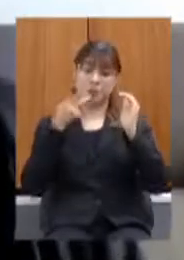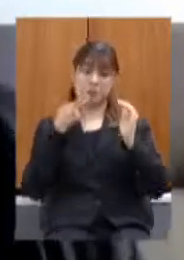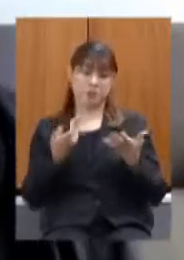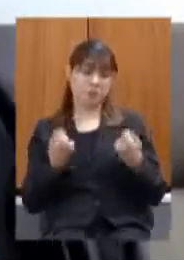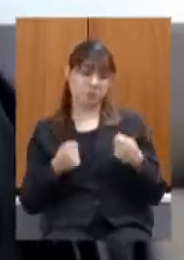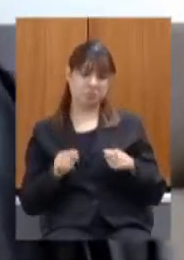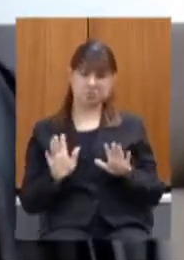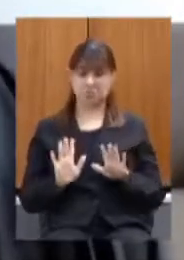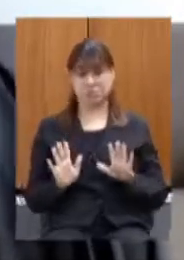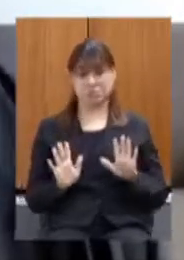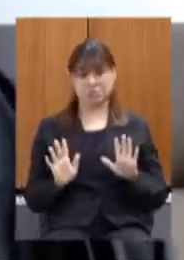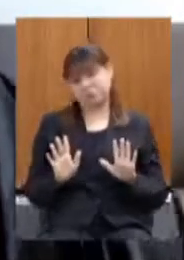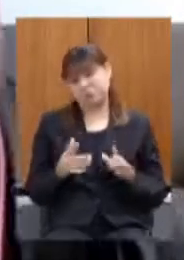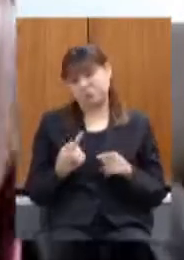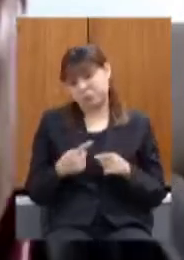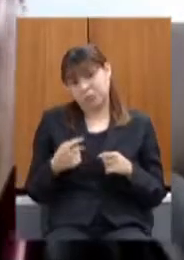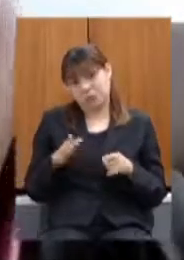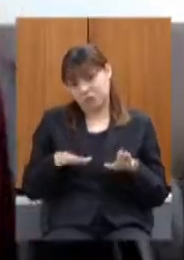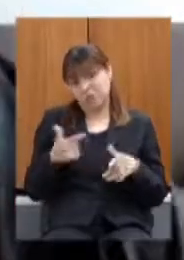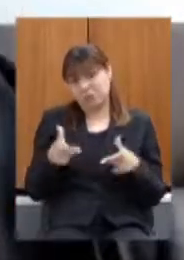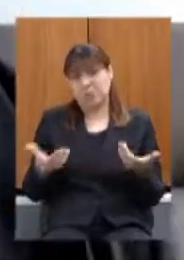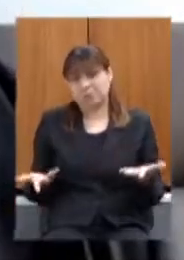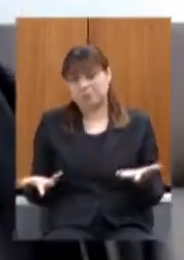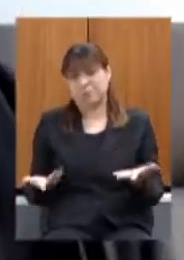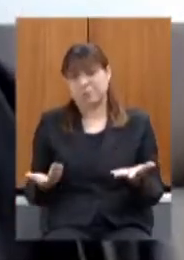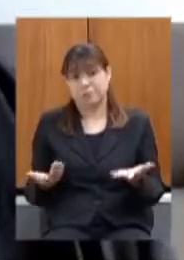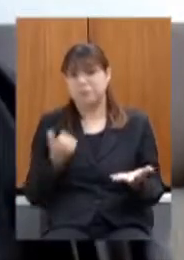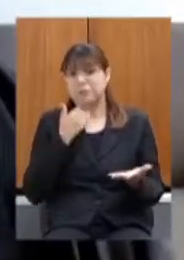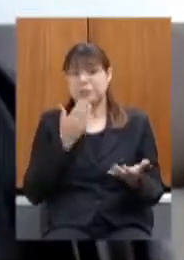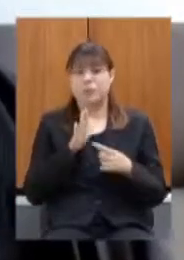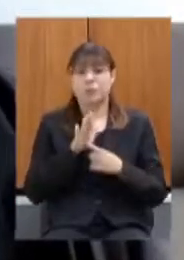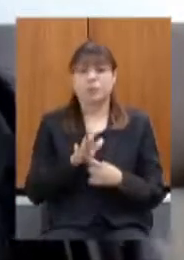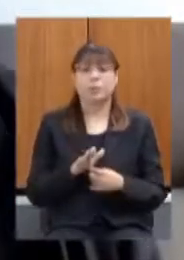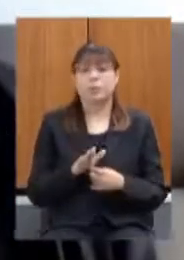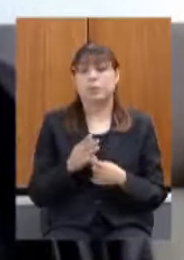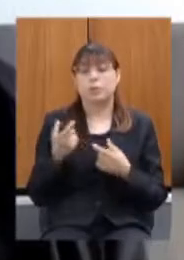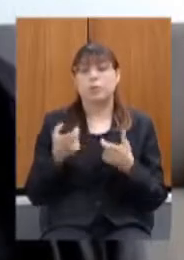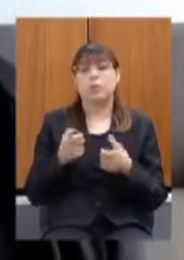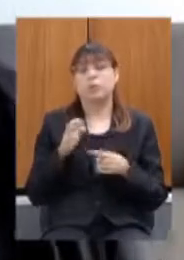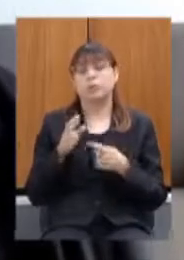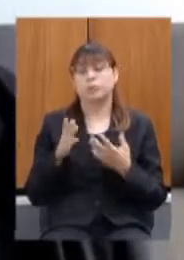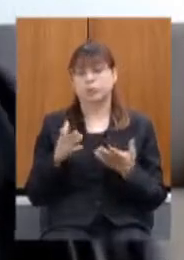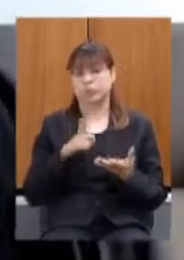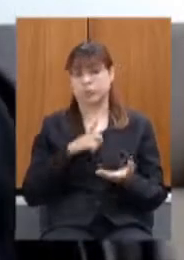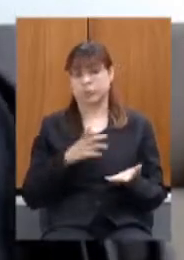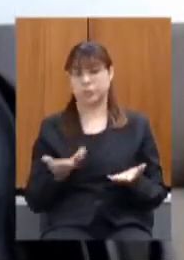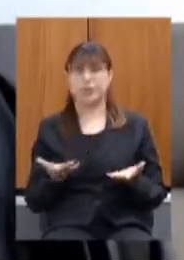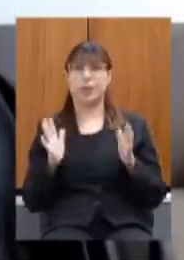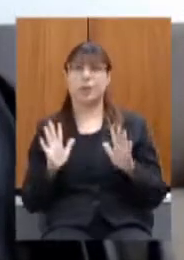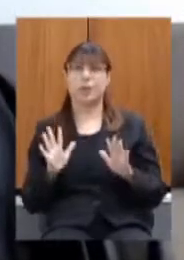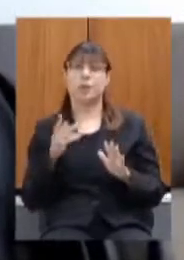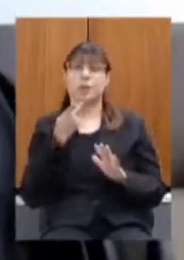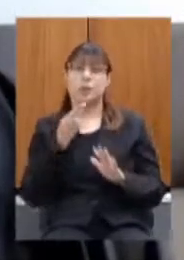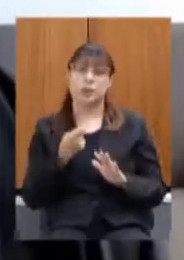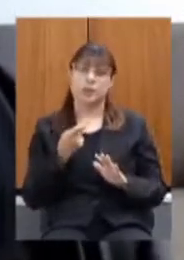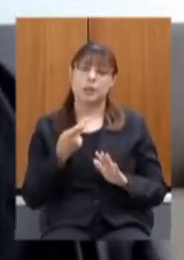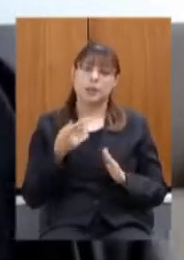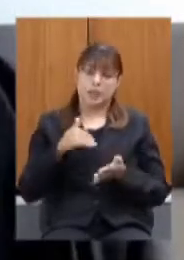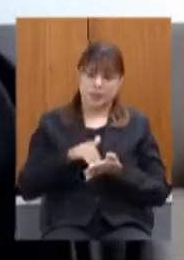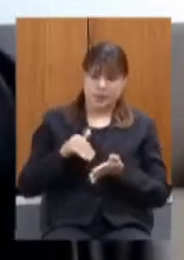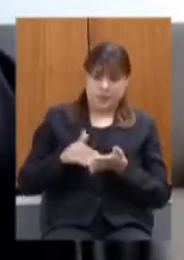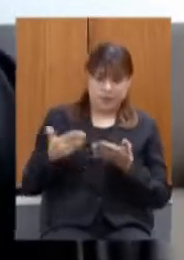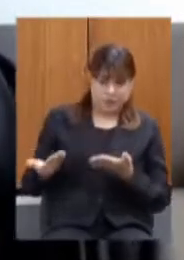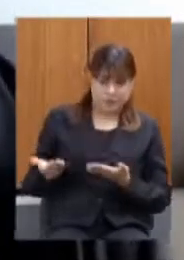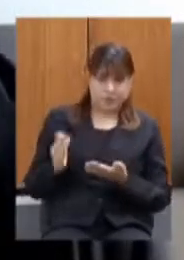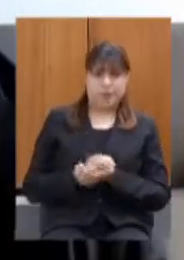para ter até porque não tem mesmo ninguém nunca me mostrou de onde que tiraram isso mas o que eu quero dizer secretário é